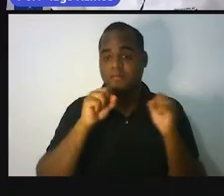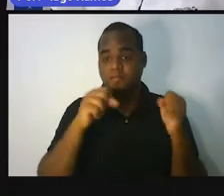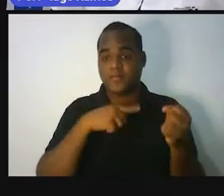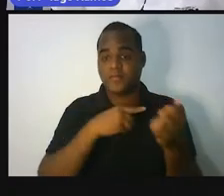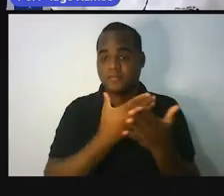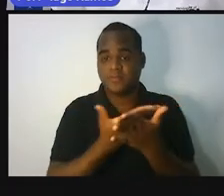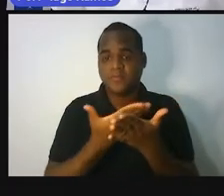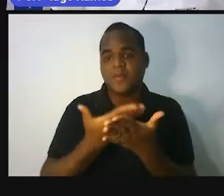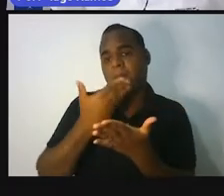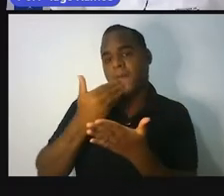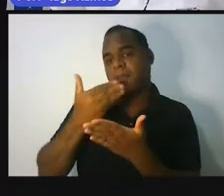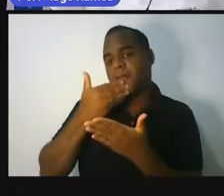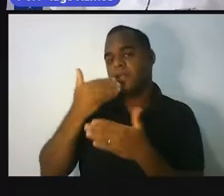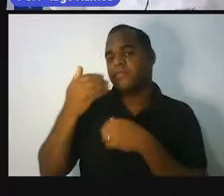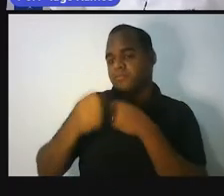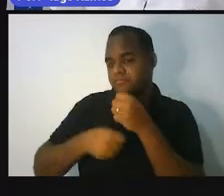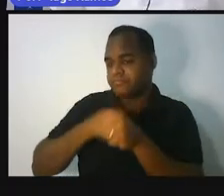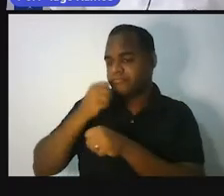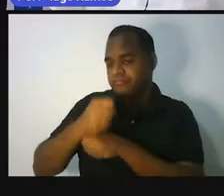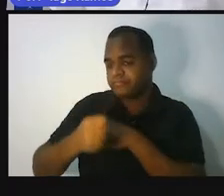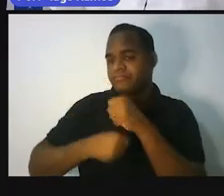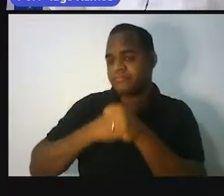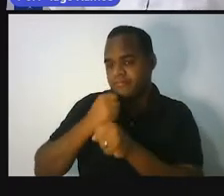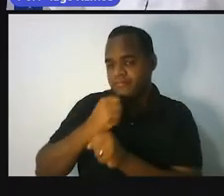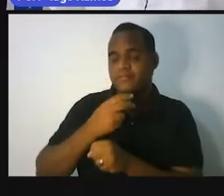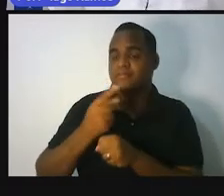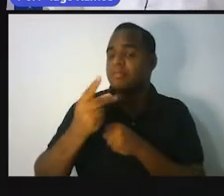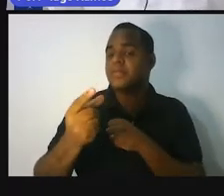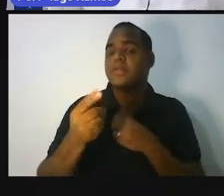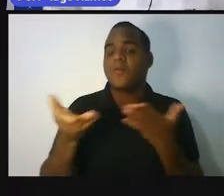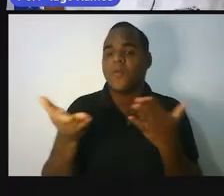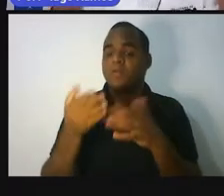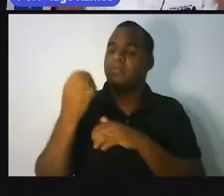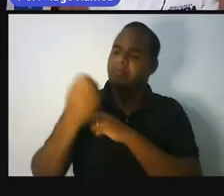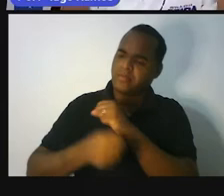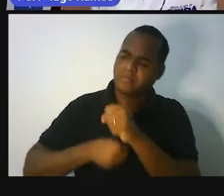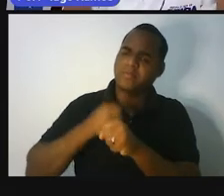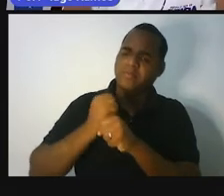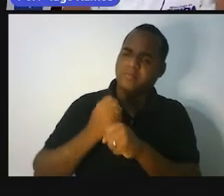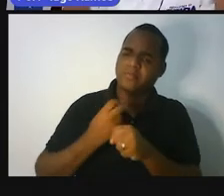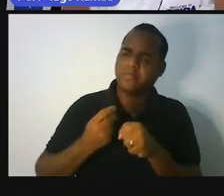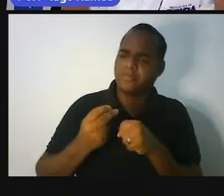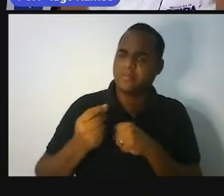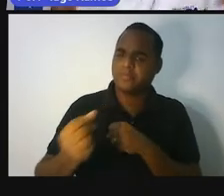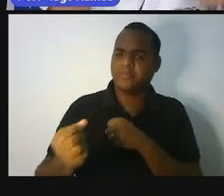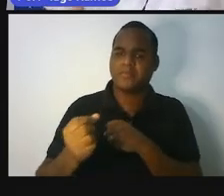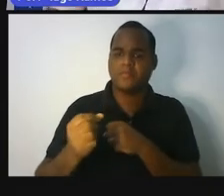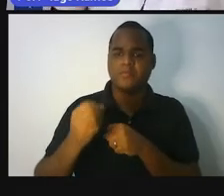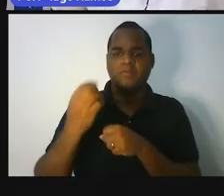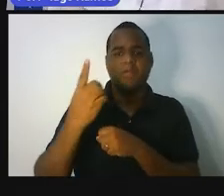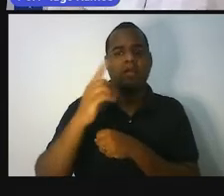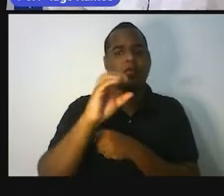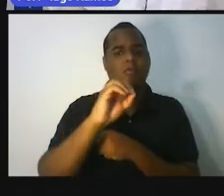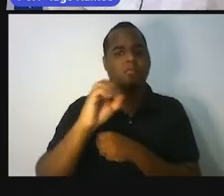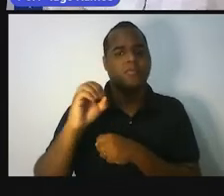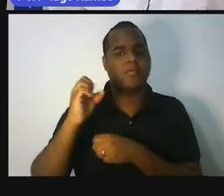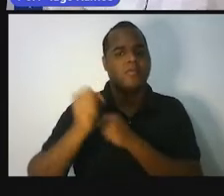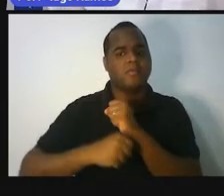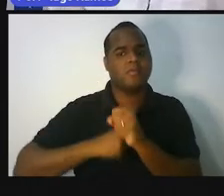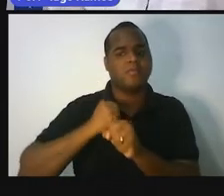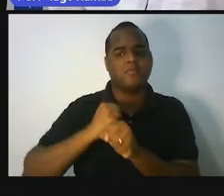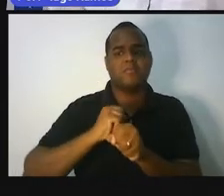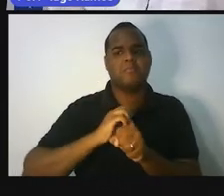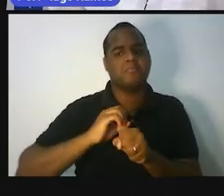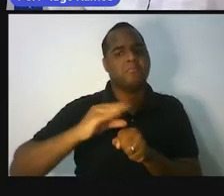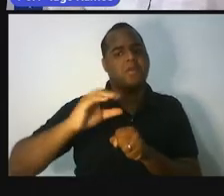melhorados ao passar de anos. E põe anos nisso. Estou falando de séculos. Mas,